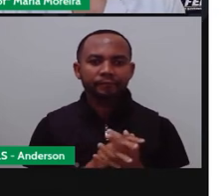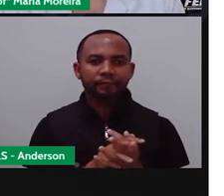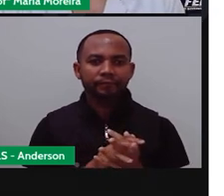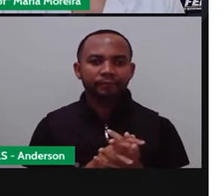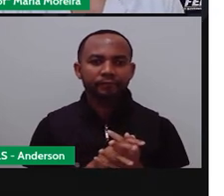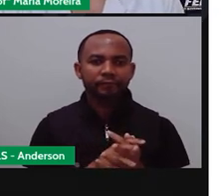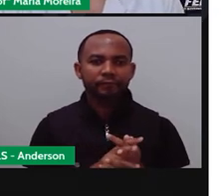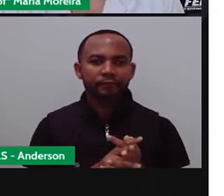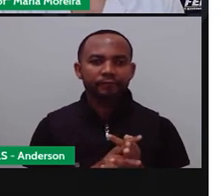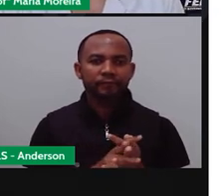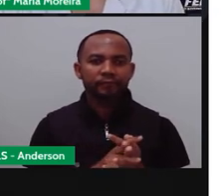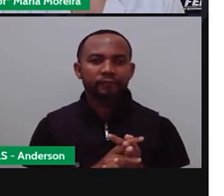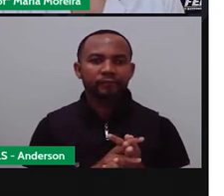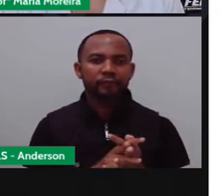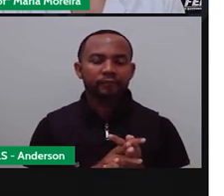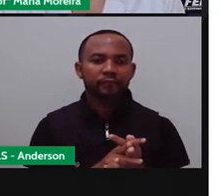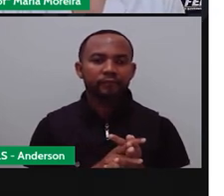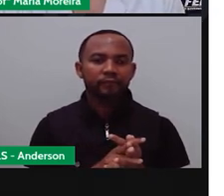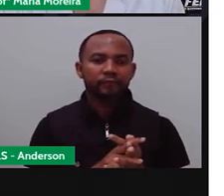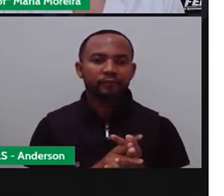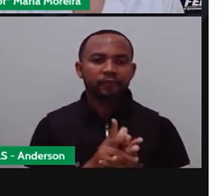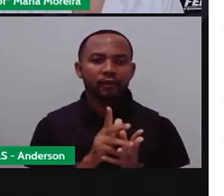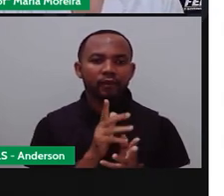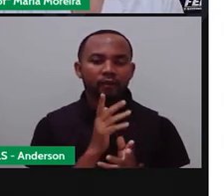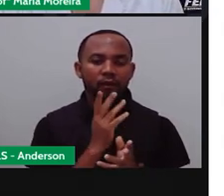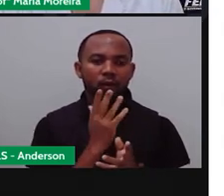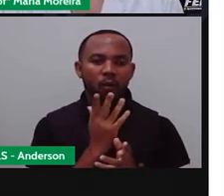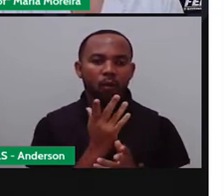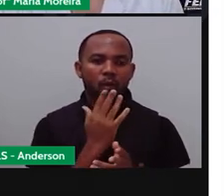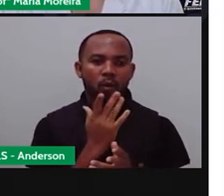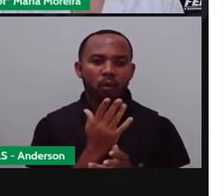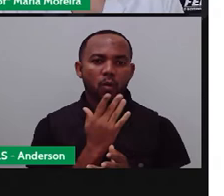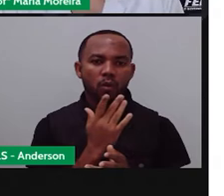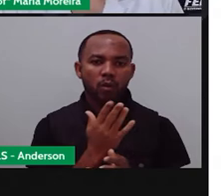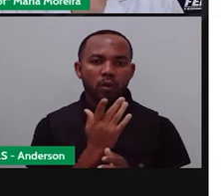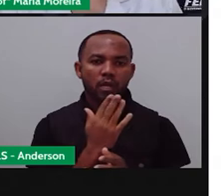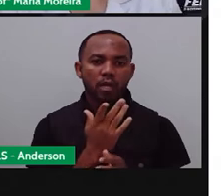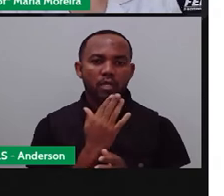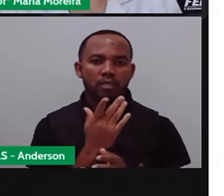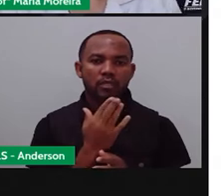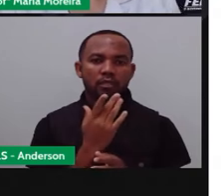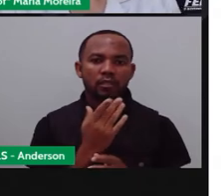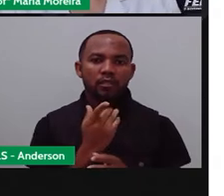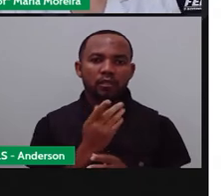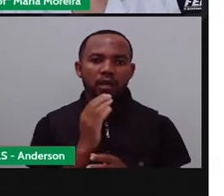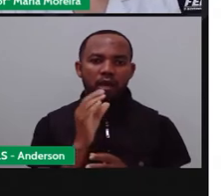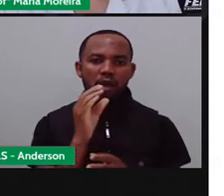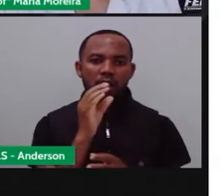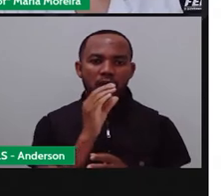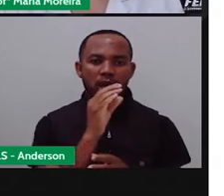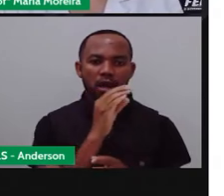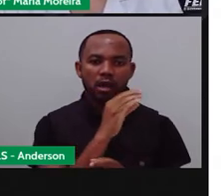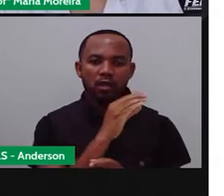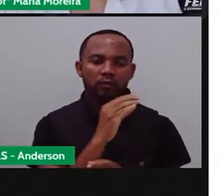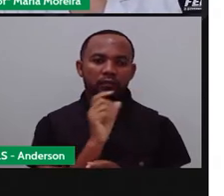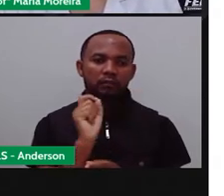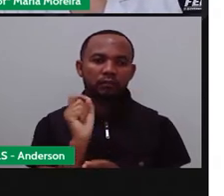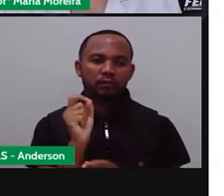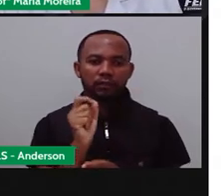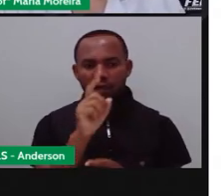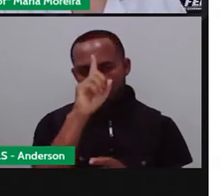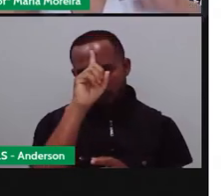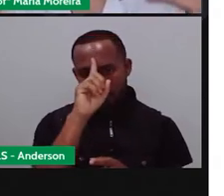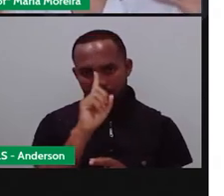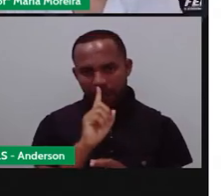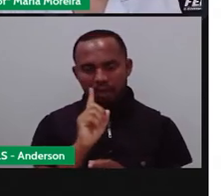Bom, cores quentes, né? São as cores que podem transmitir o quê? Uma sensação de calor. Amarelo,